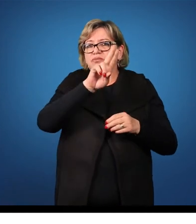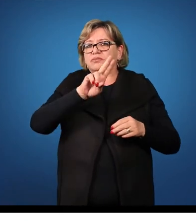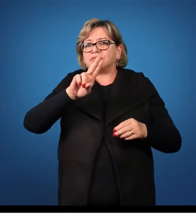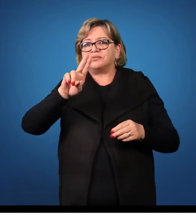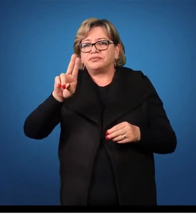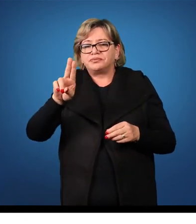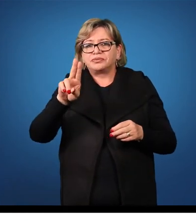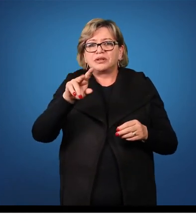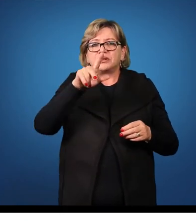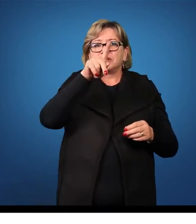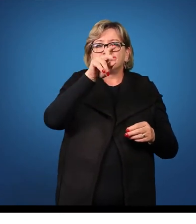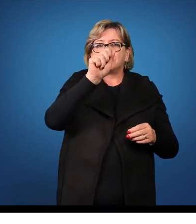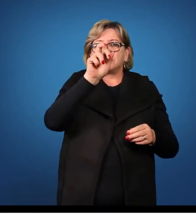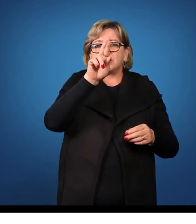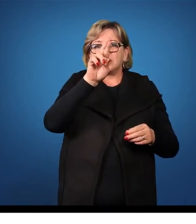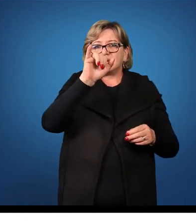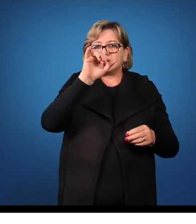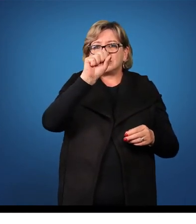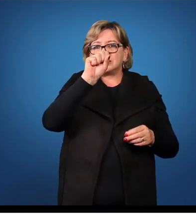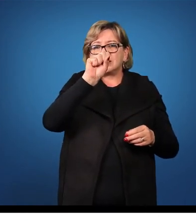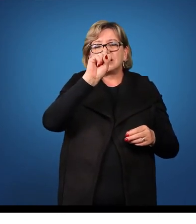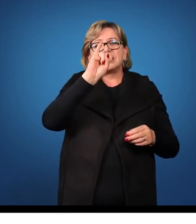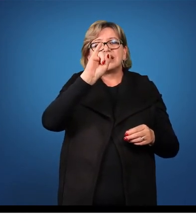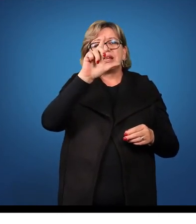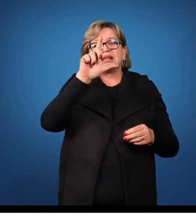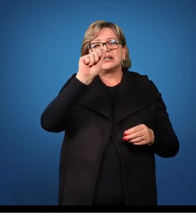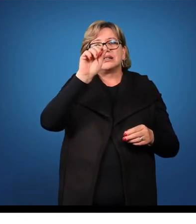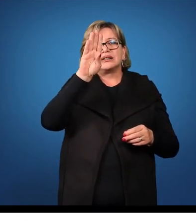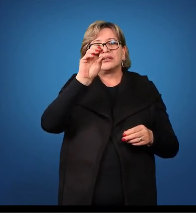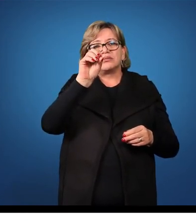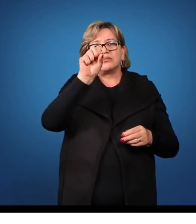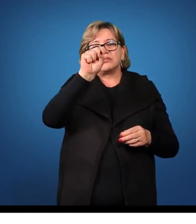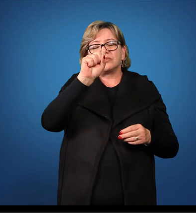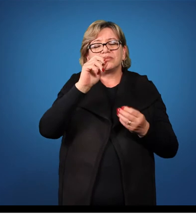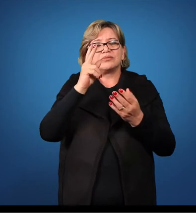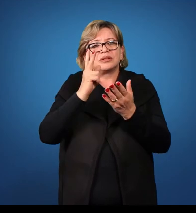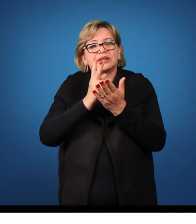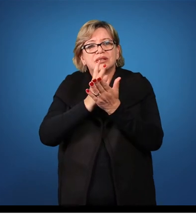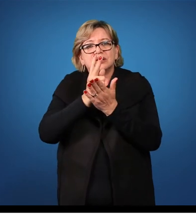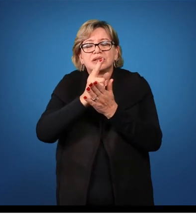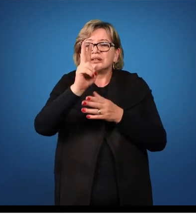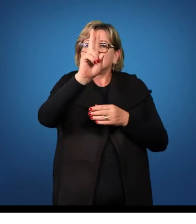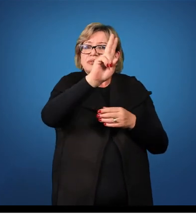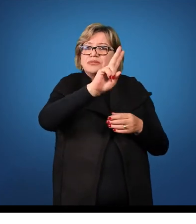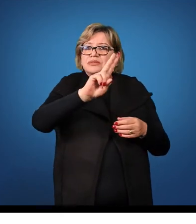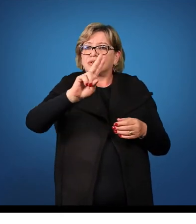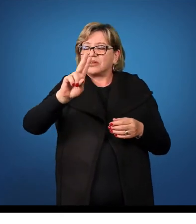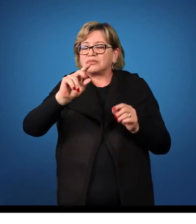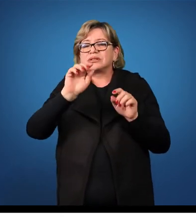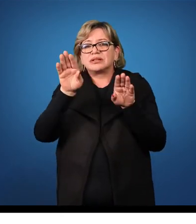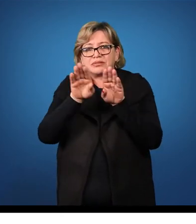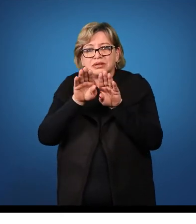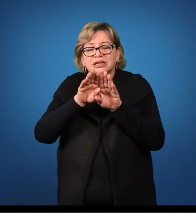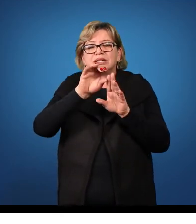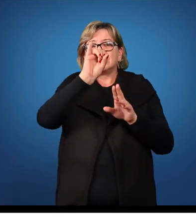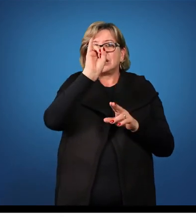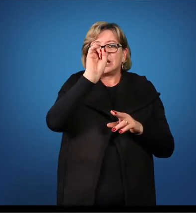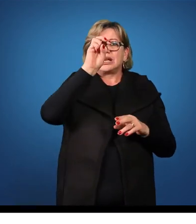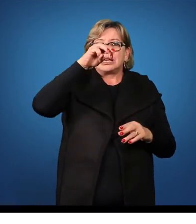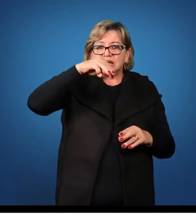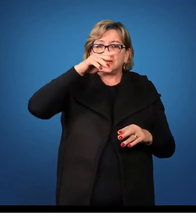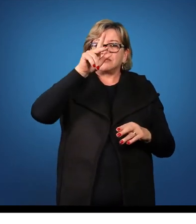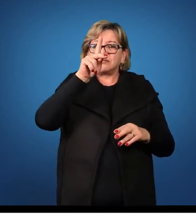paricílabos e imparicílabos, os nomes imparicílabos